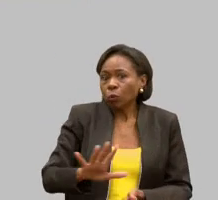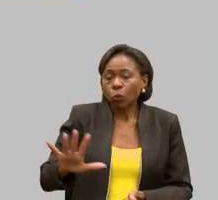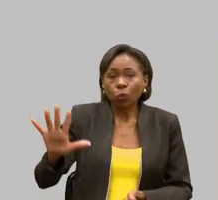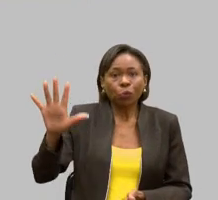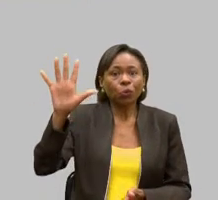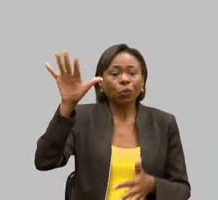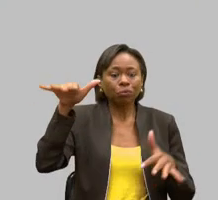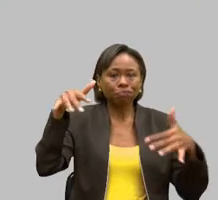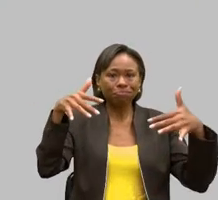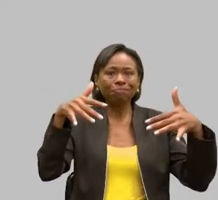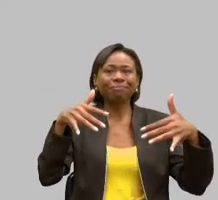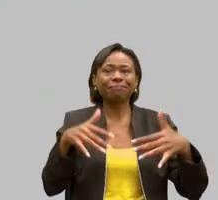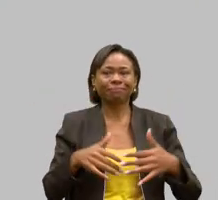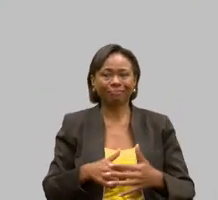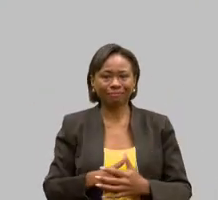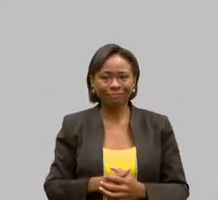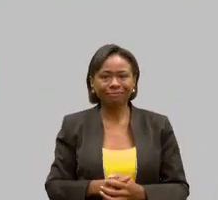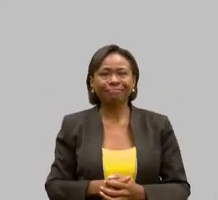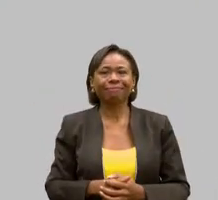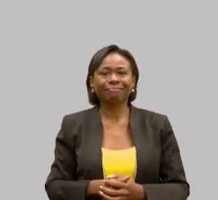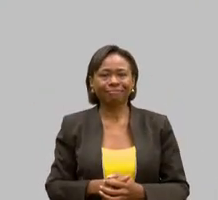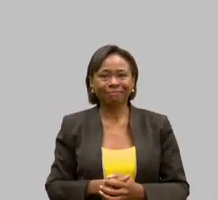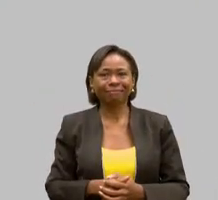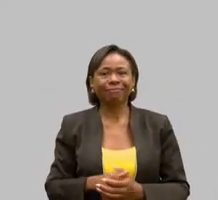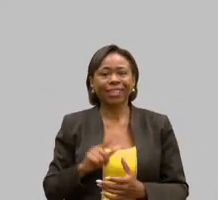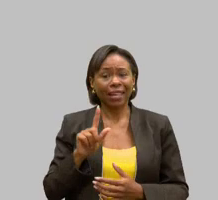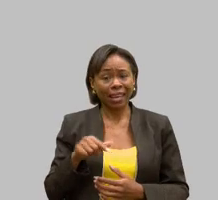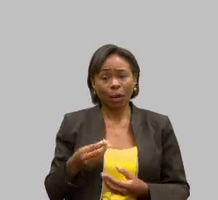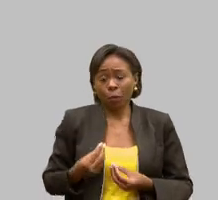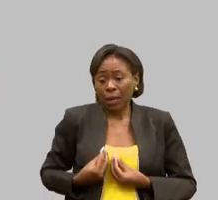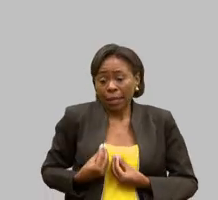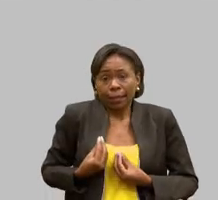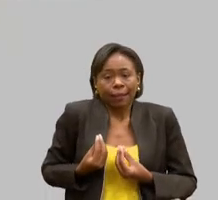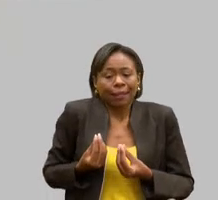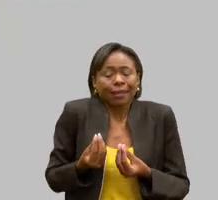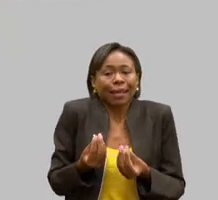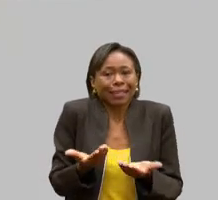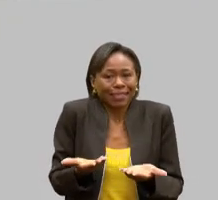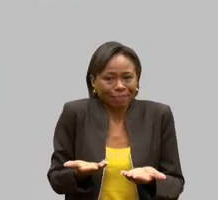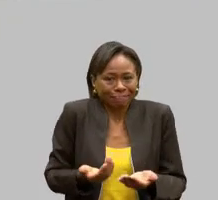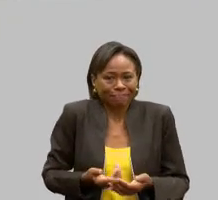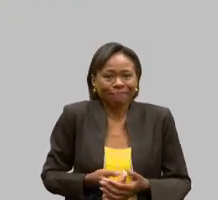Então, isso é uma entrega de vida. Isso é um valor. Então,